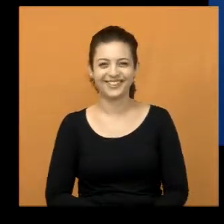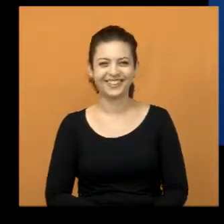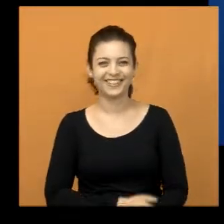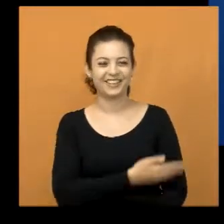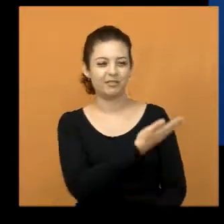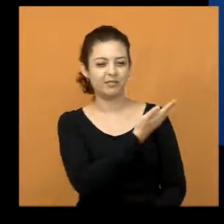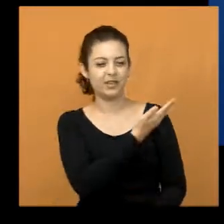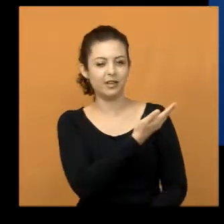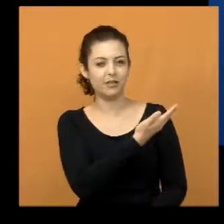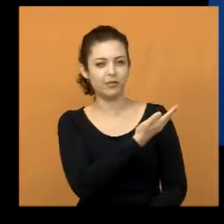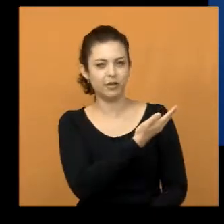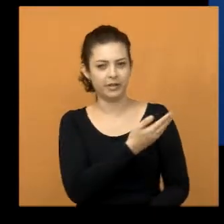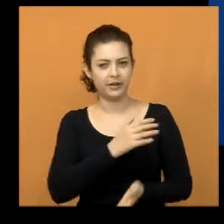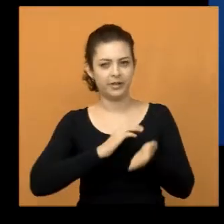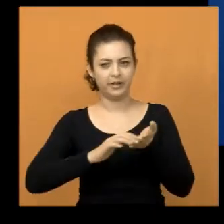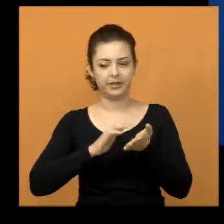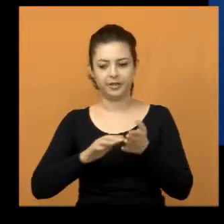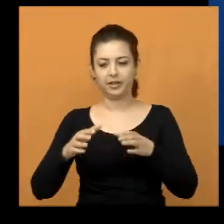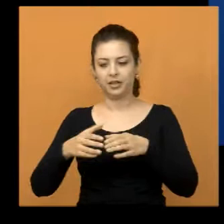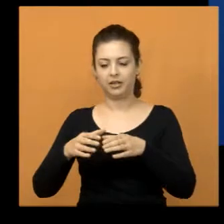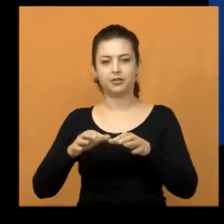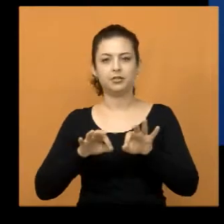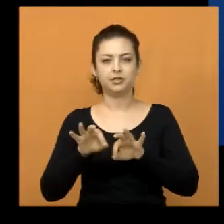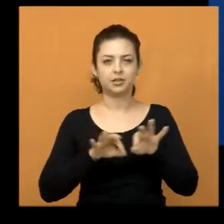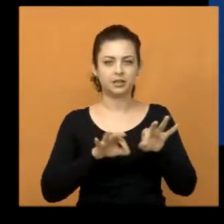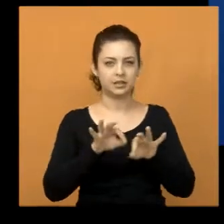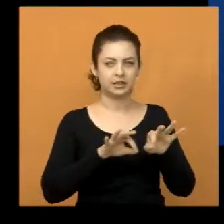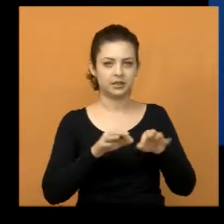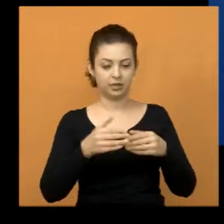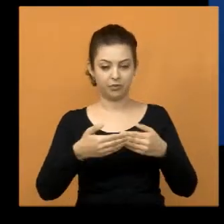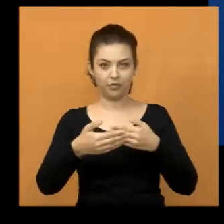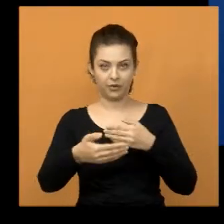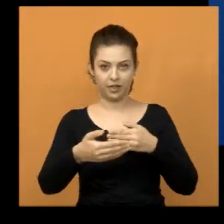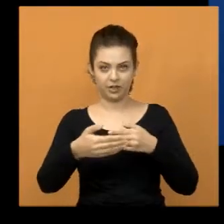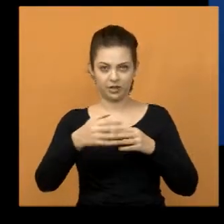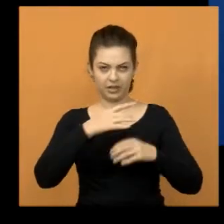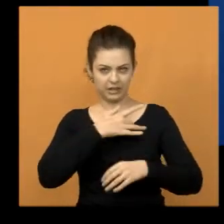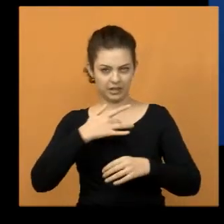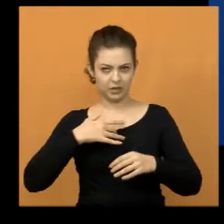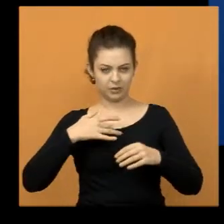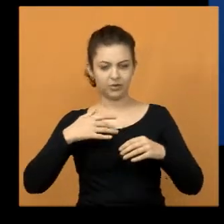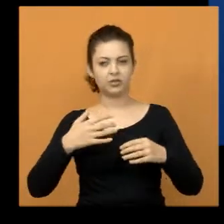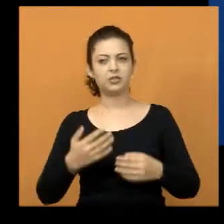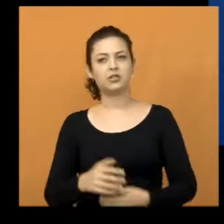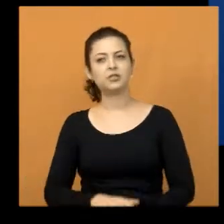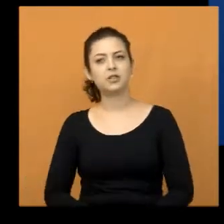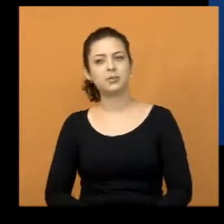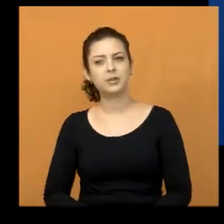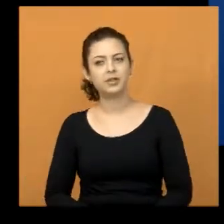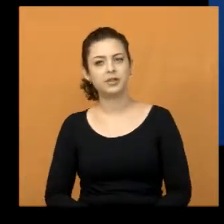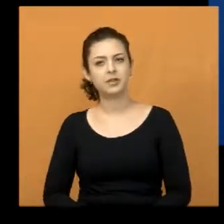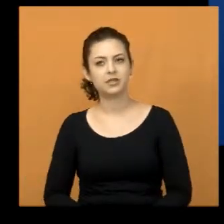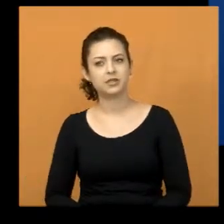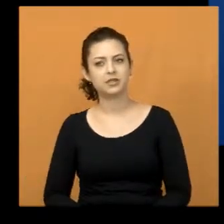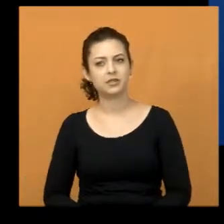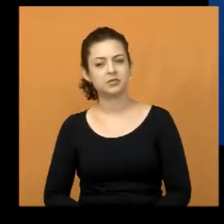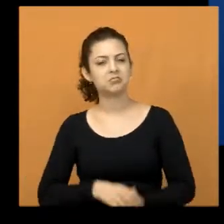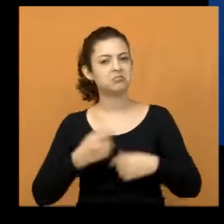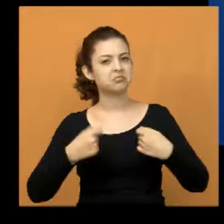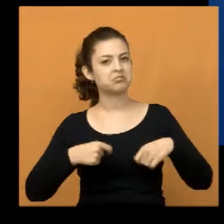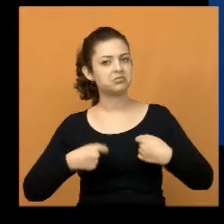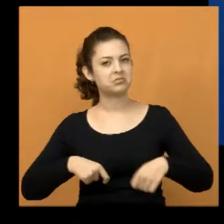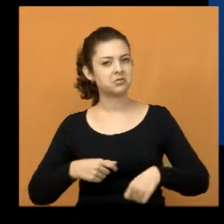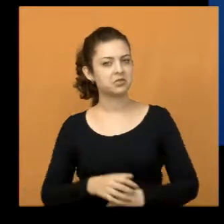e a toda a equipe da secretaria, que fizeram ali a manutenção de uma coisa bem diferente do posto de saúde, a UBS. Então, era uma coisa que o pessoal precisava